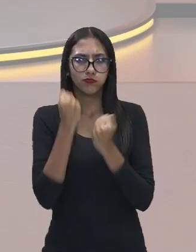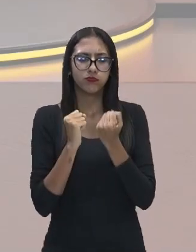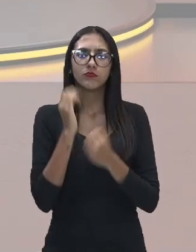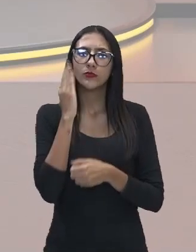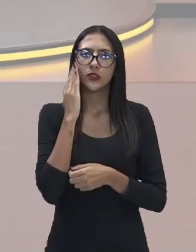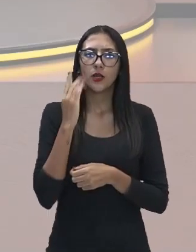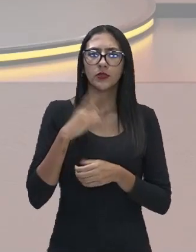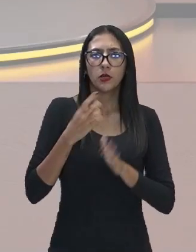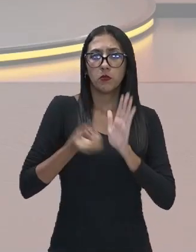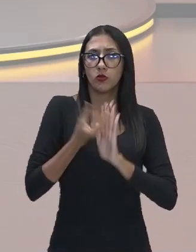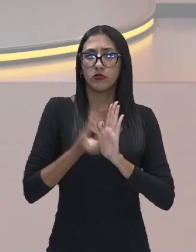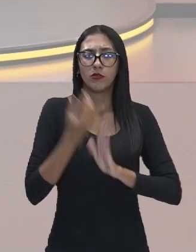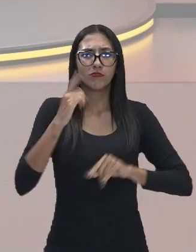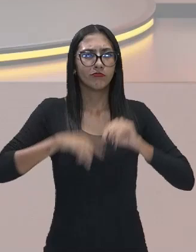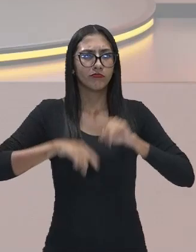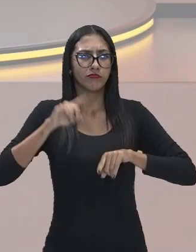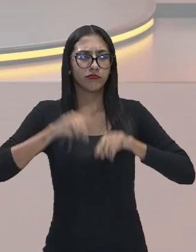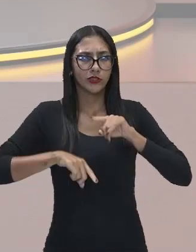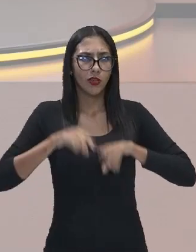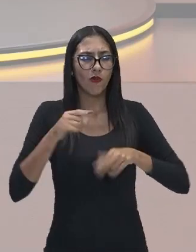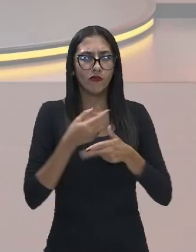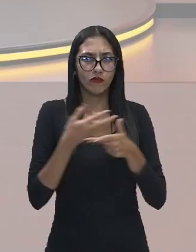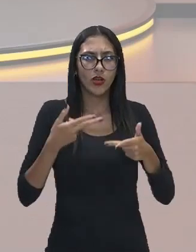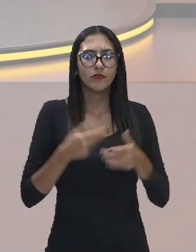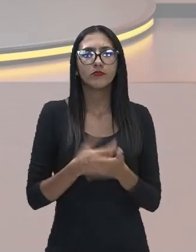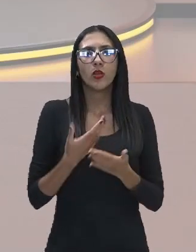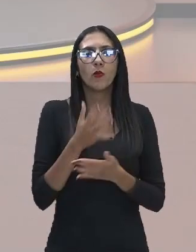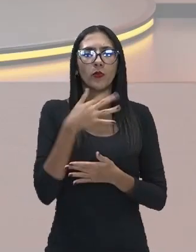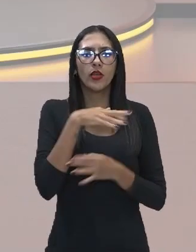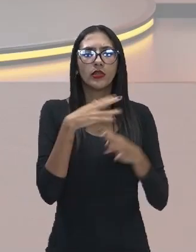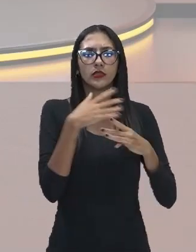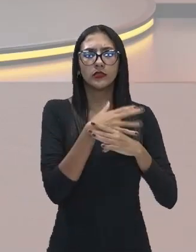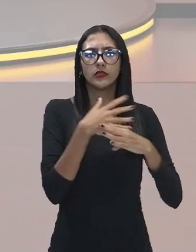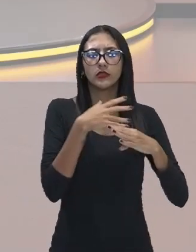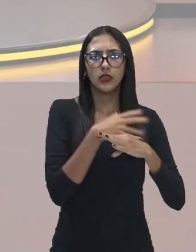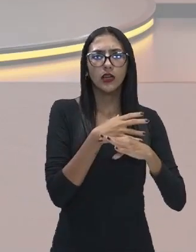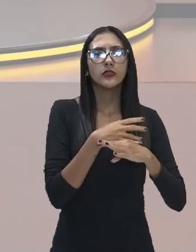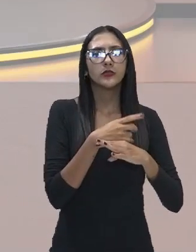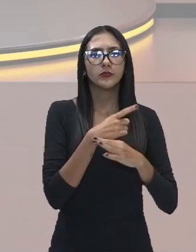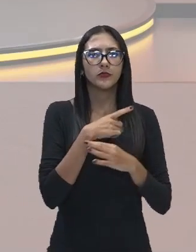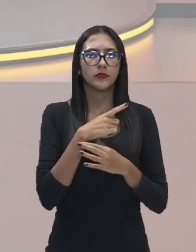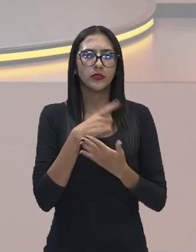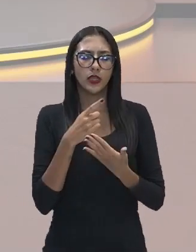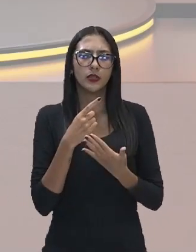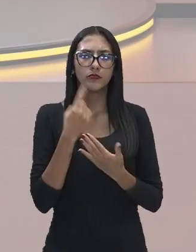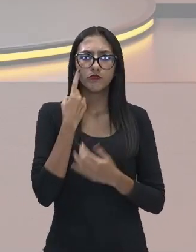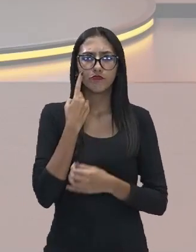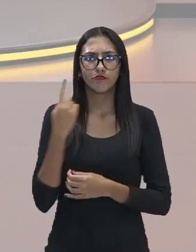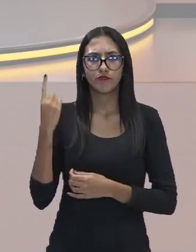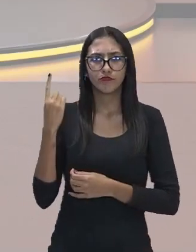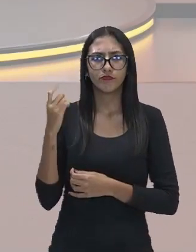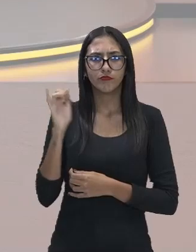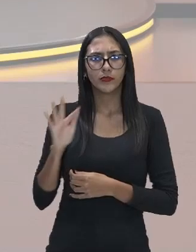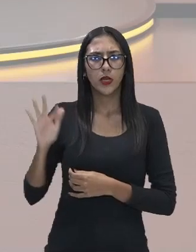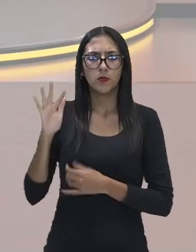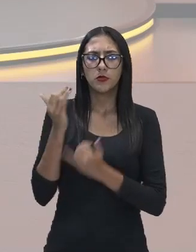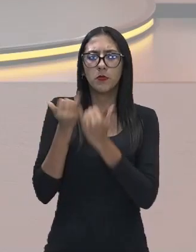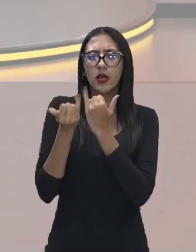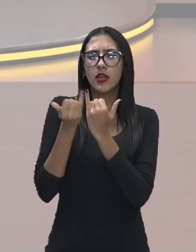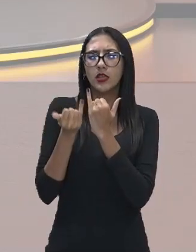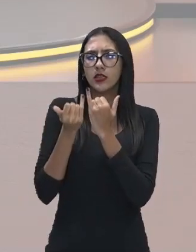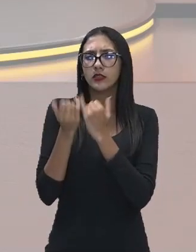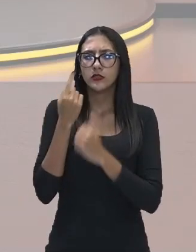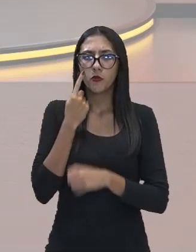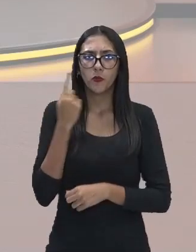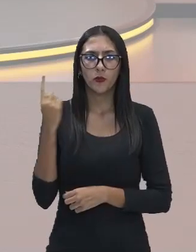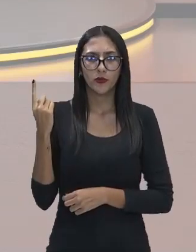produção de lixo então nas áreas urbanas nós temos realmente um quadro parecido com esse que você está vendo aqui nessa fotografia